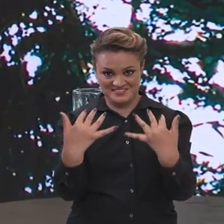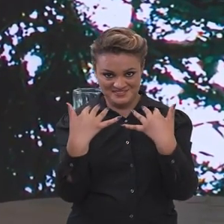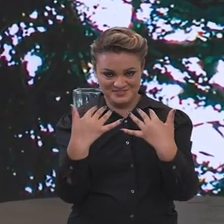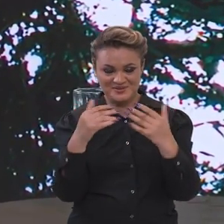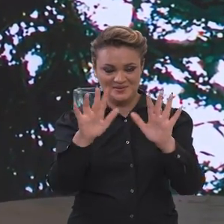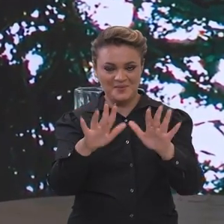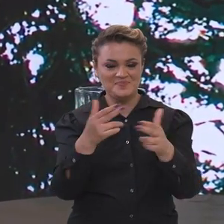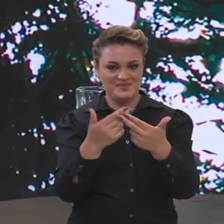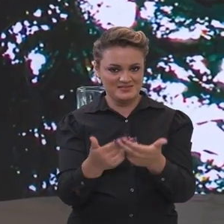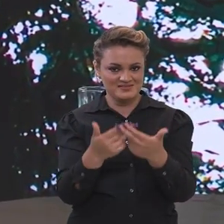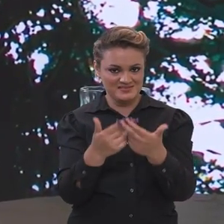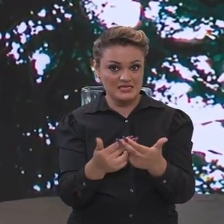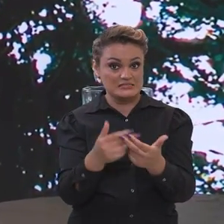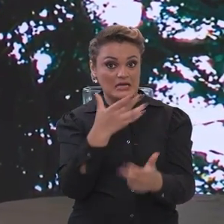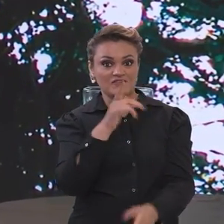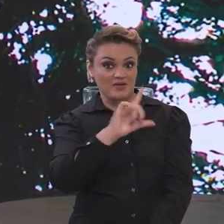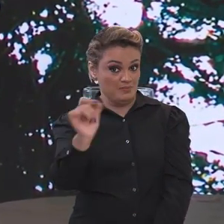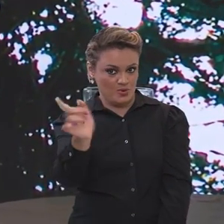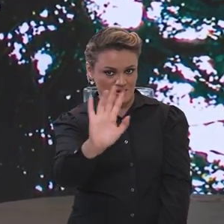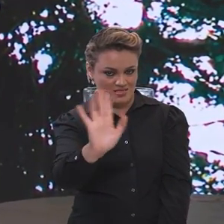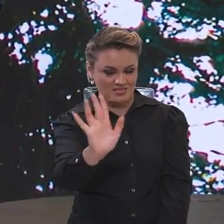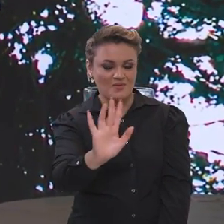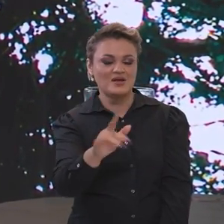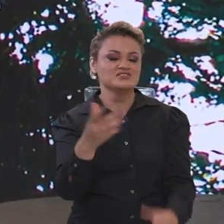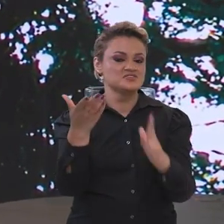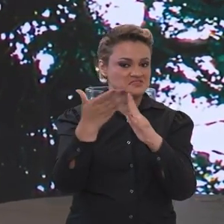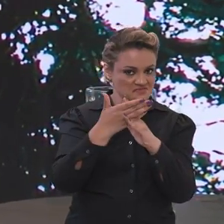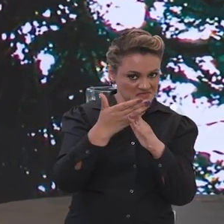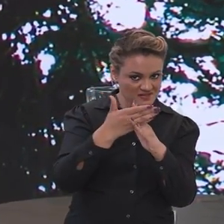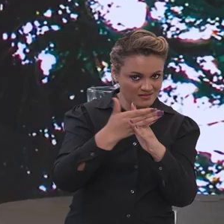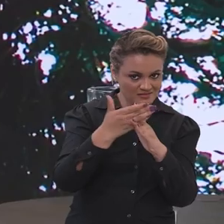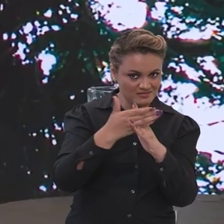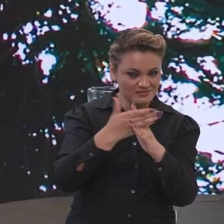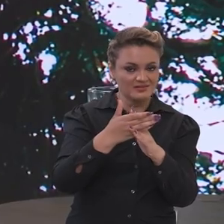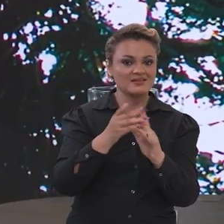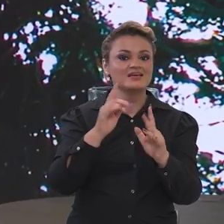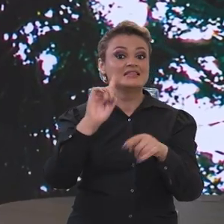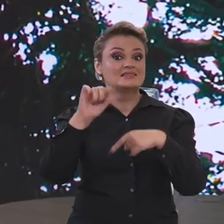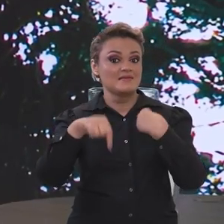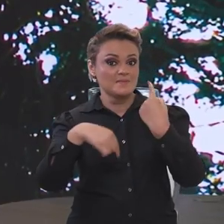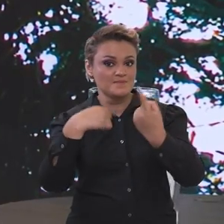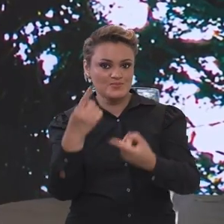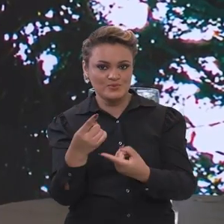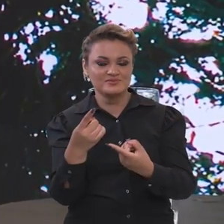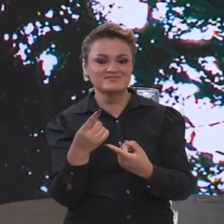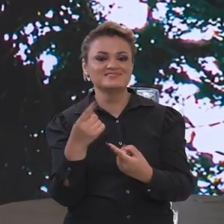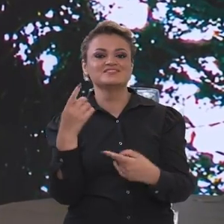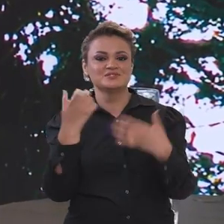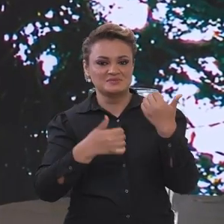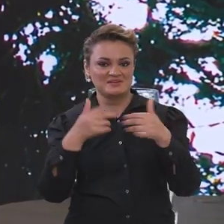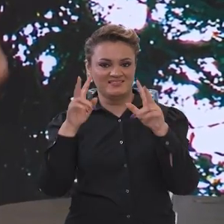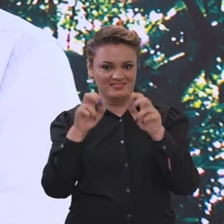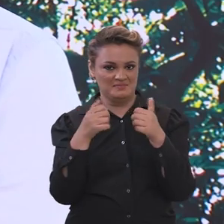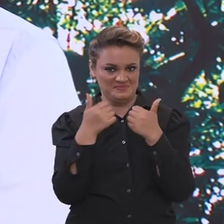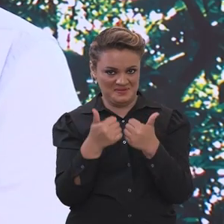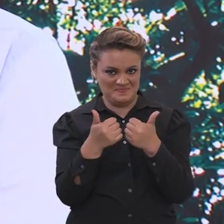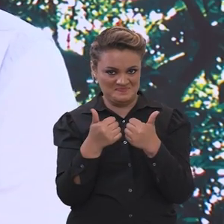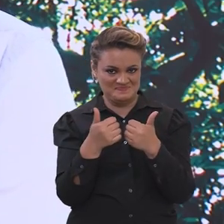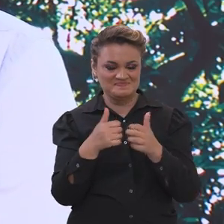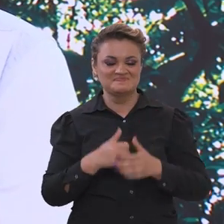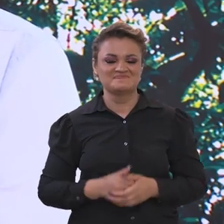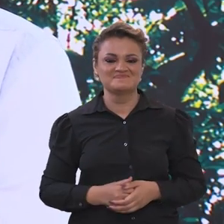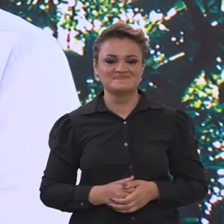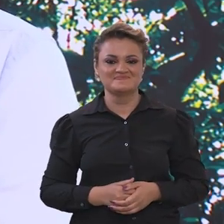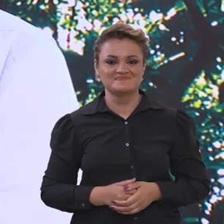espectador, vai pedir para você não sair daí, porque a gente vai dar um intervalo e aí, na volta, a gente continua esse assunto